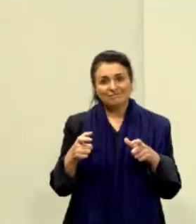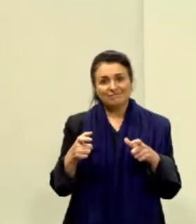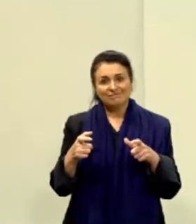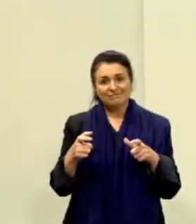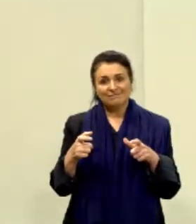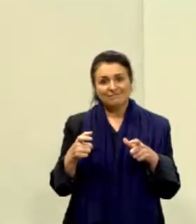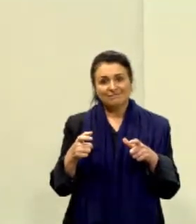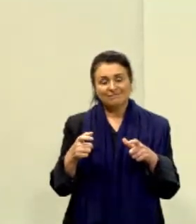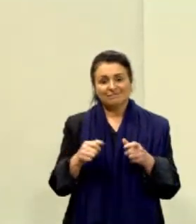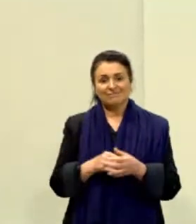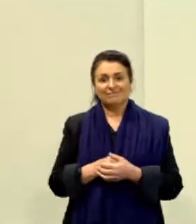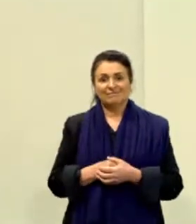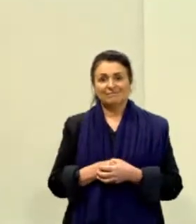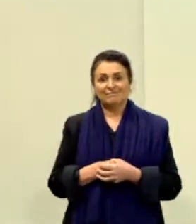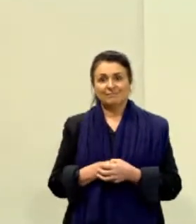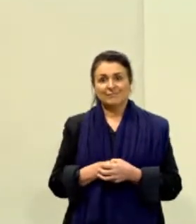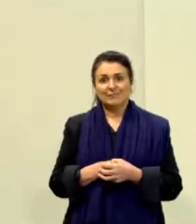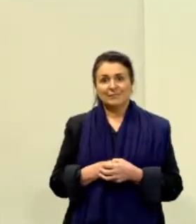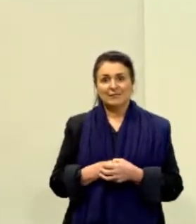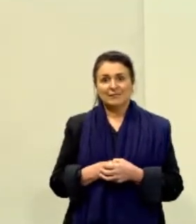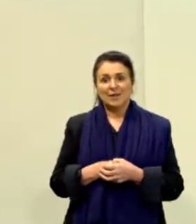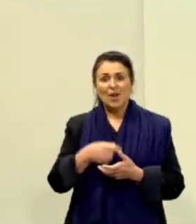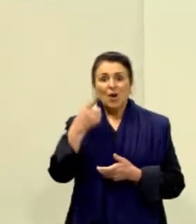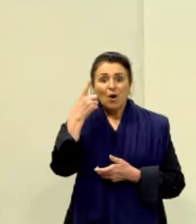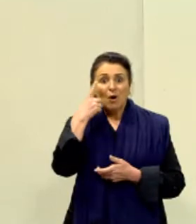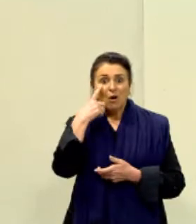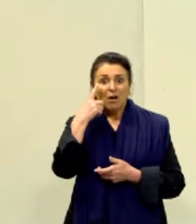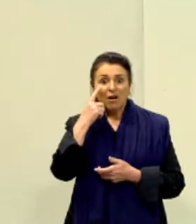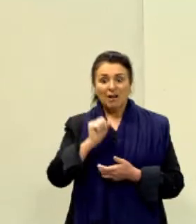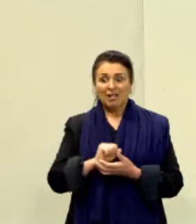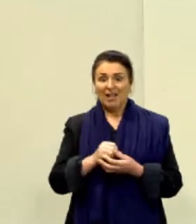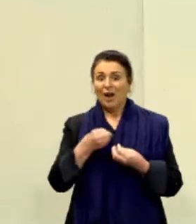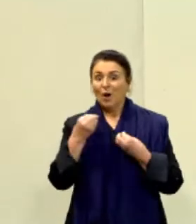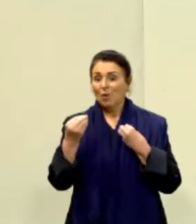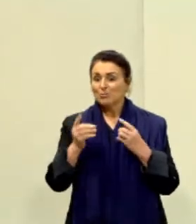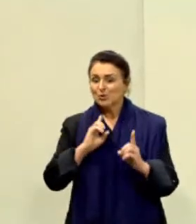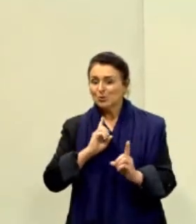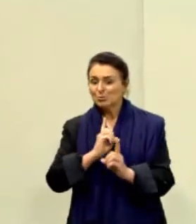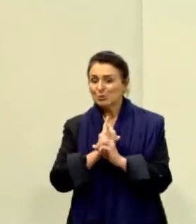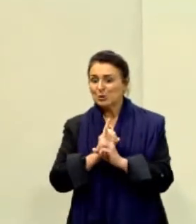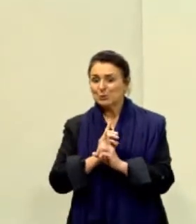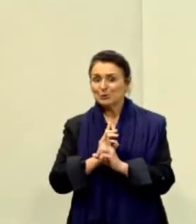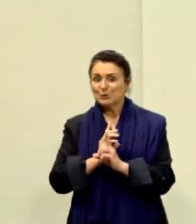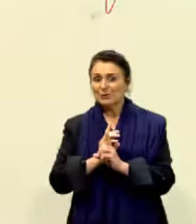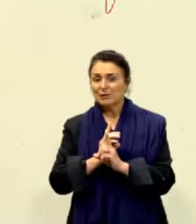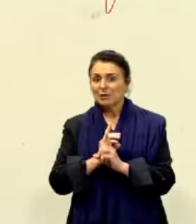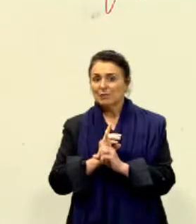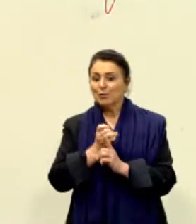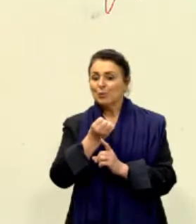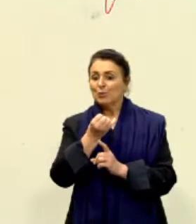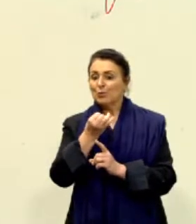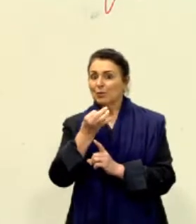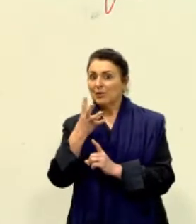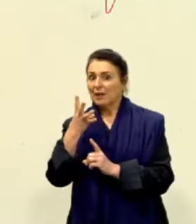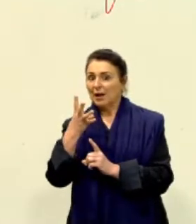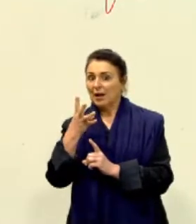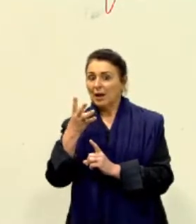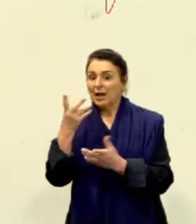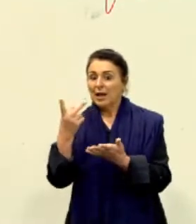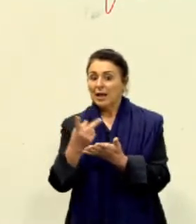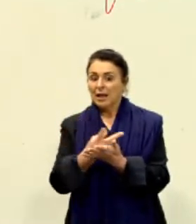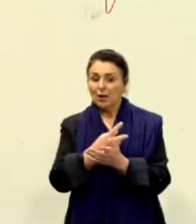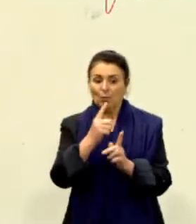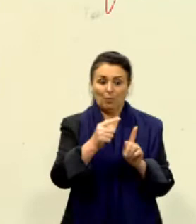o cinema. Olha que legal, gente. Vamos contar a margem de erro para mais e menos?